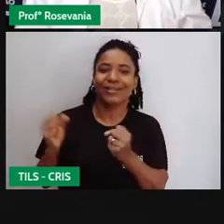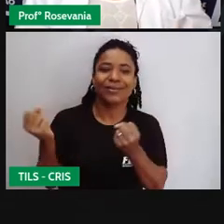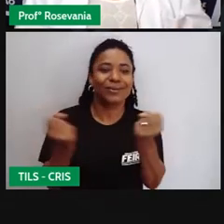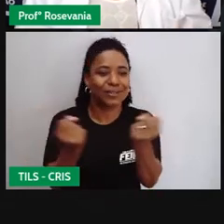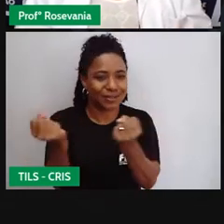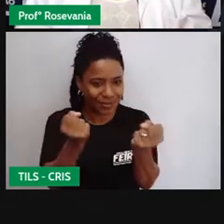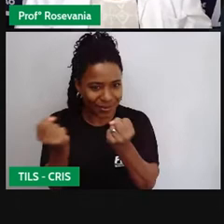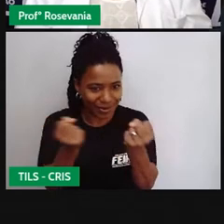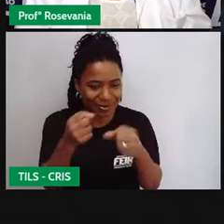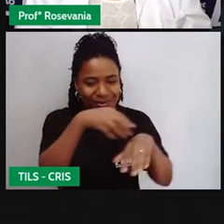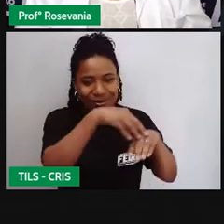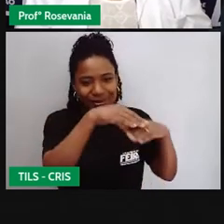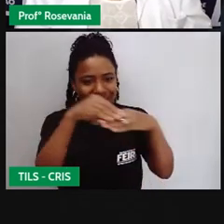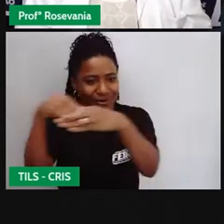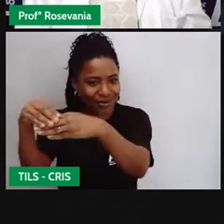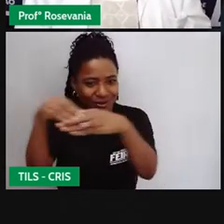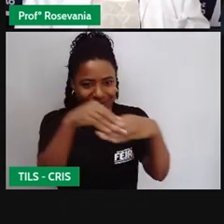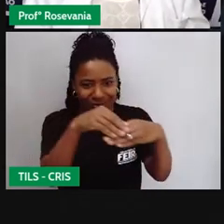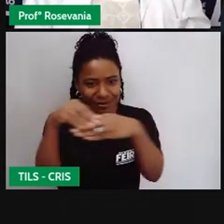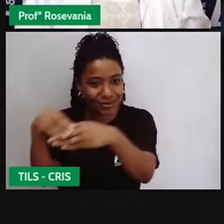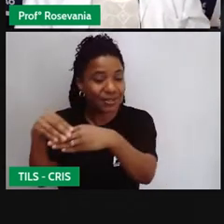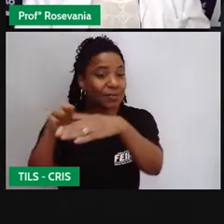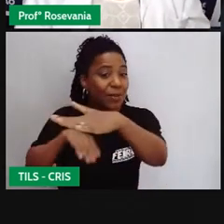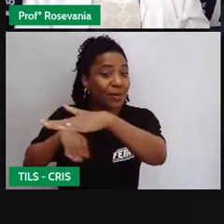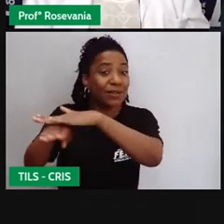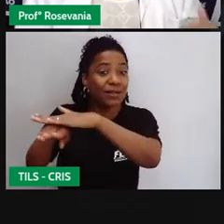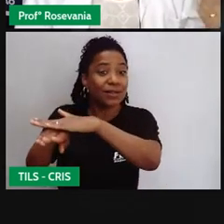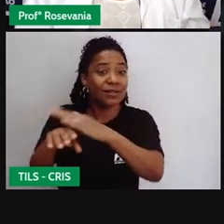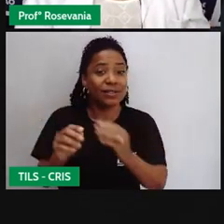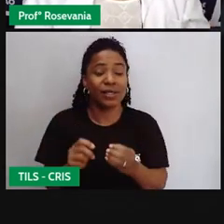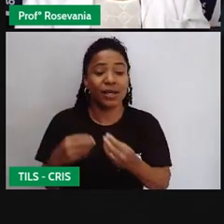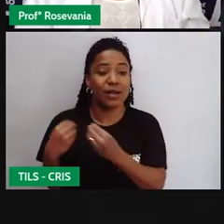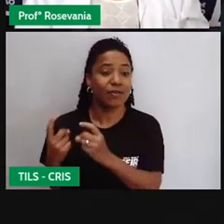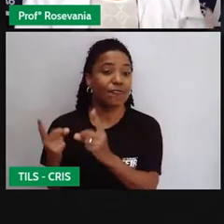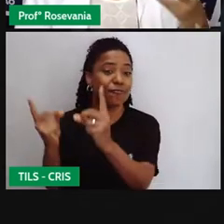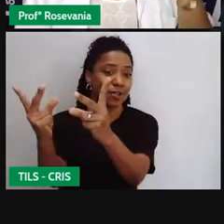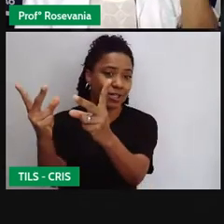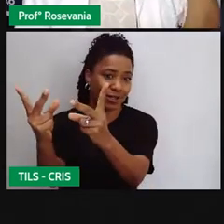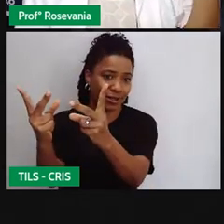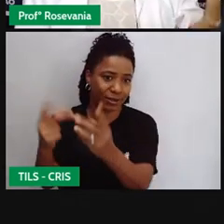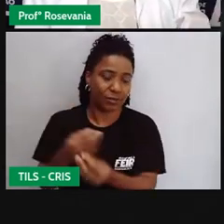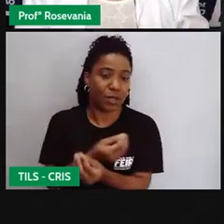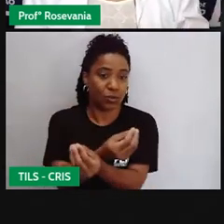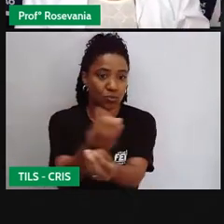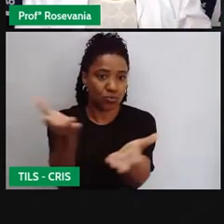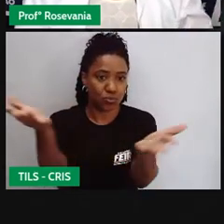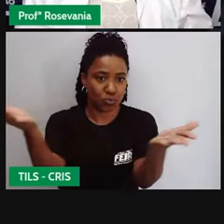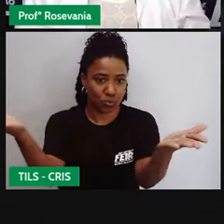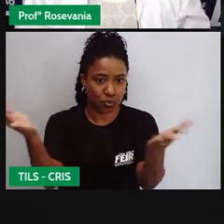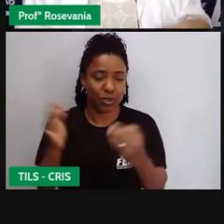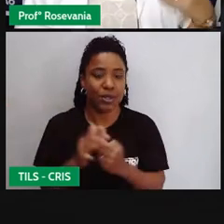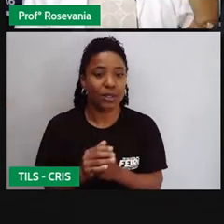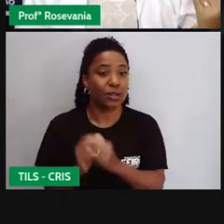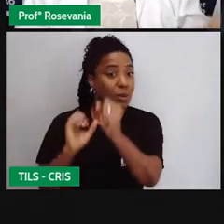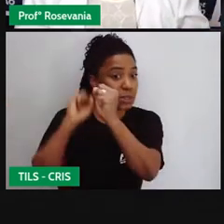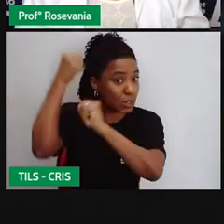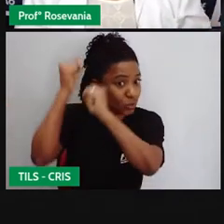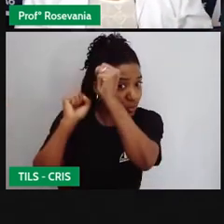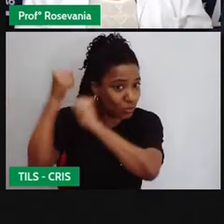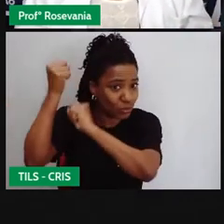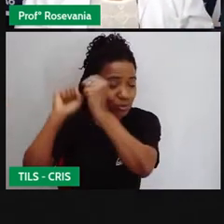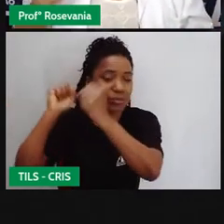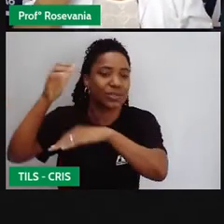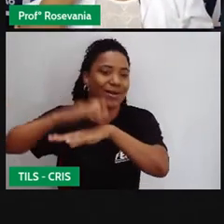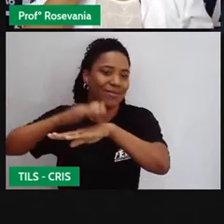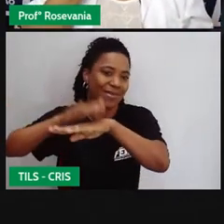industrialização, distribuição e comercialização. Aqui nessa parte já entra a agroindústria, a própria indústria, entra a